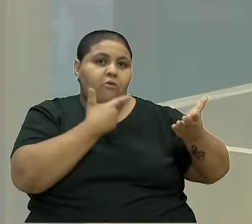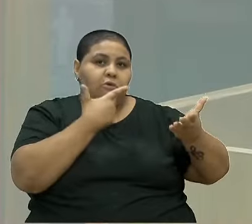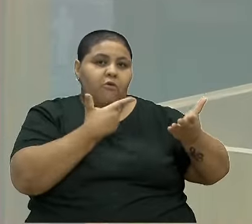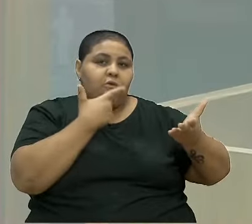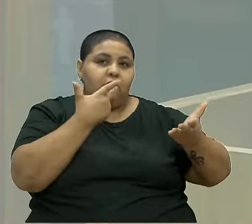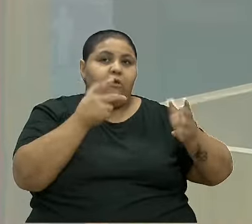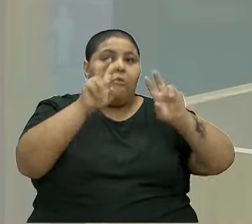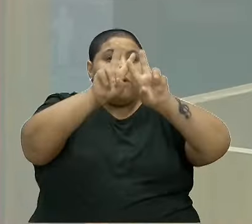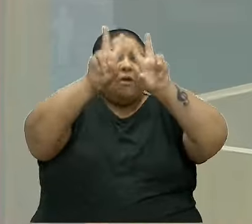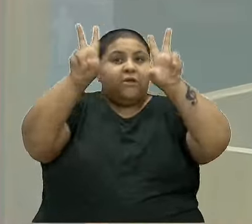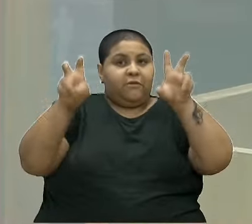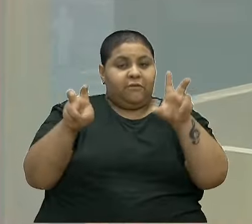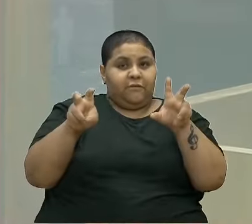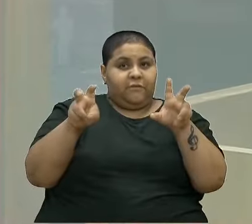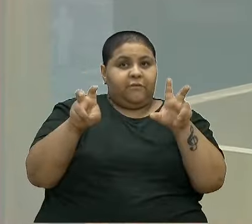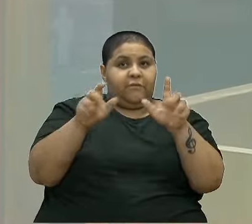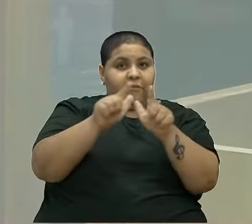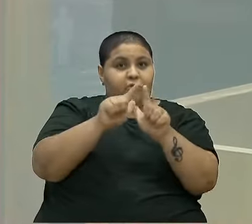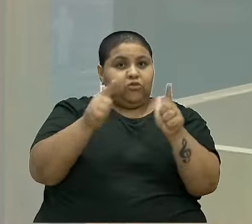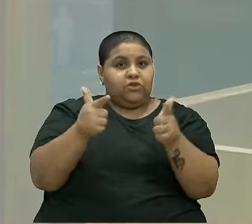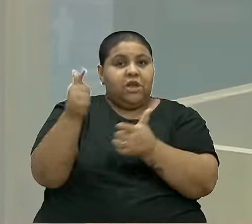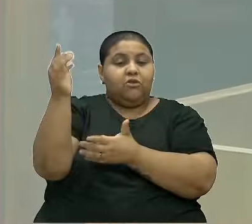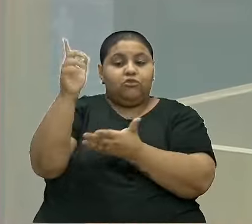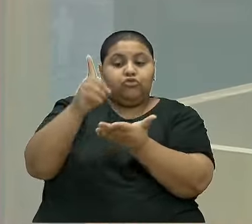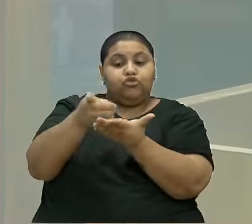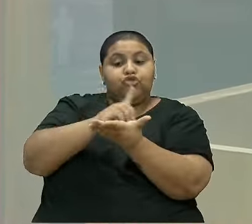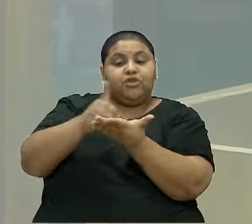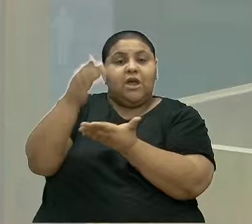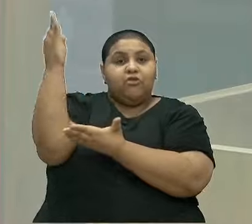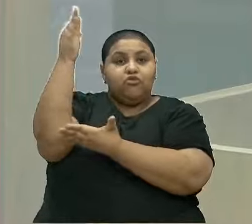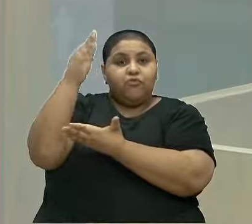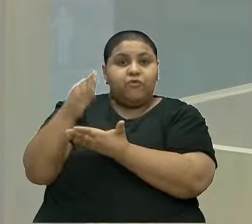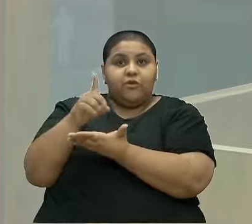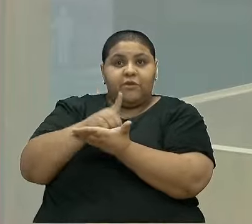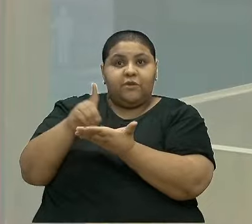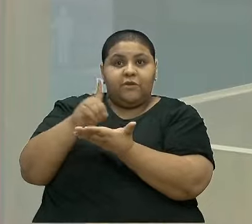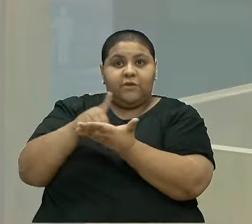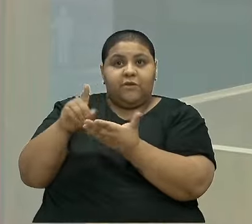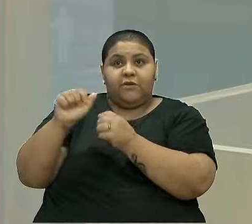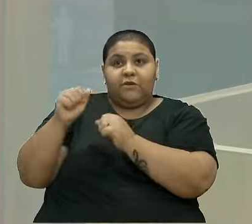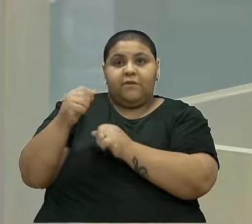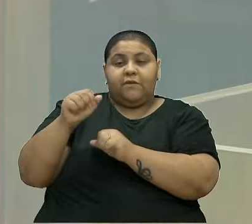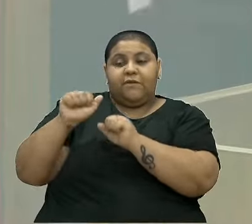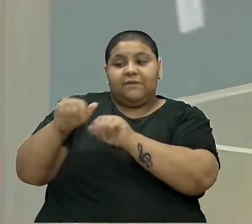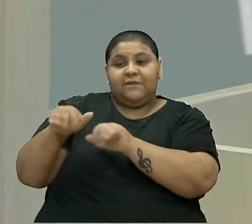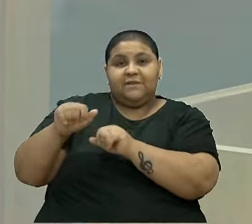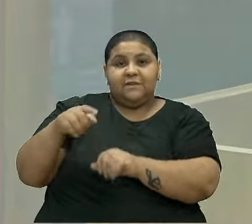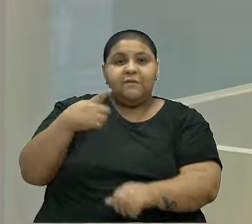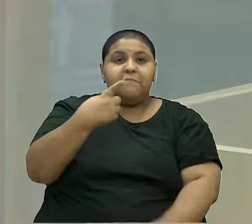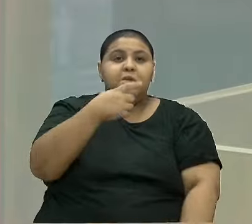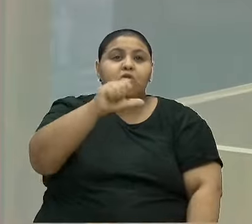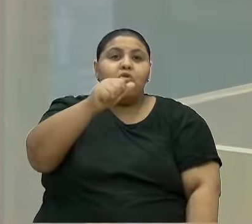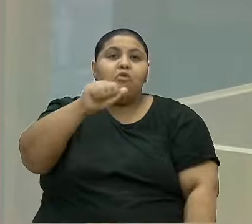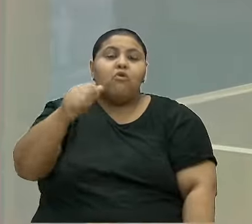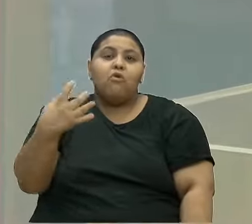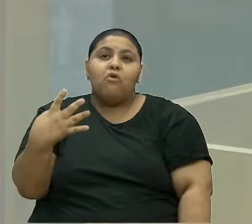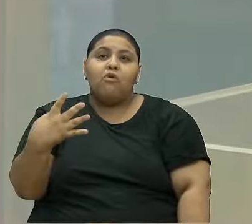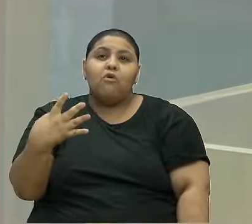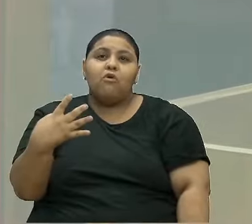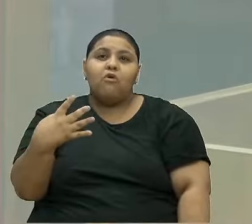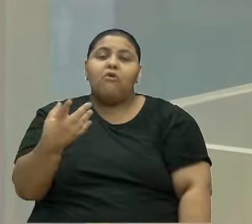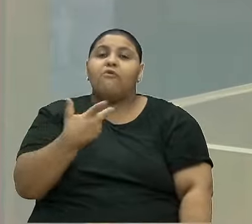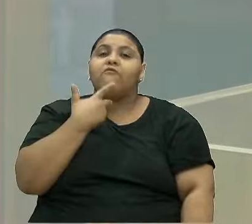matéria, o Jornal Diário do Brasil, do Rio de Janeiro, de setembro de 1884, em que o colunista